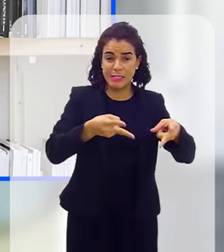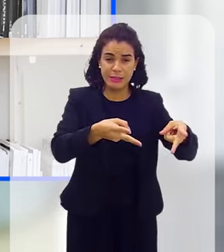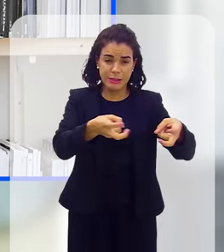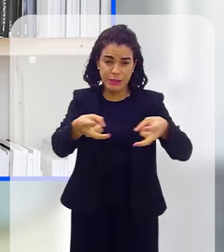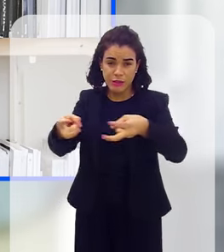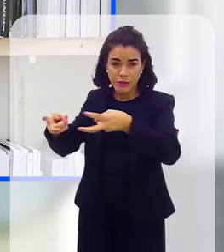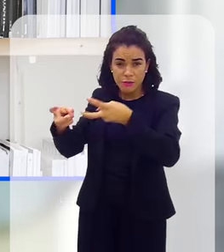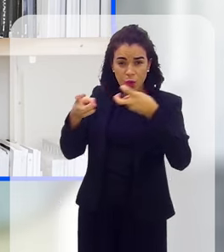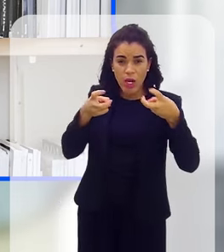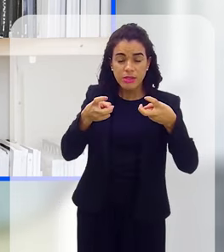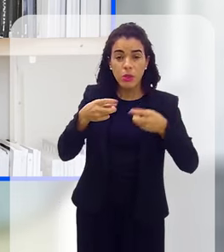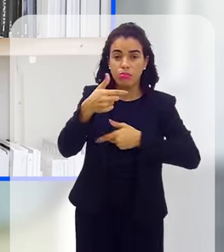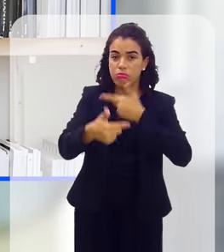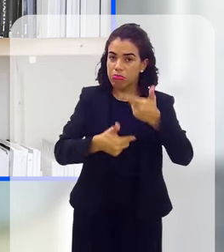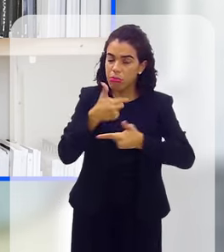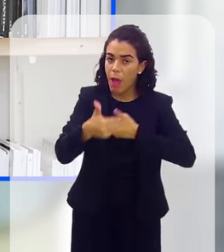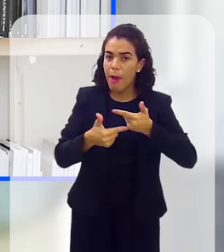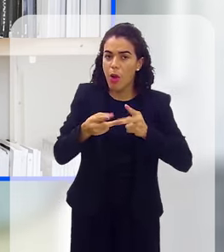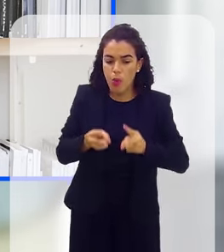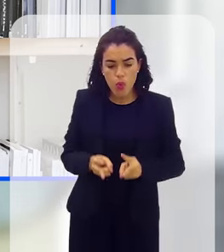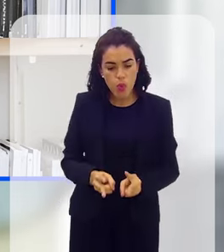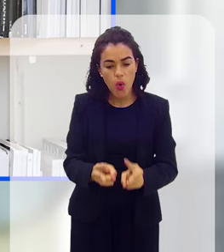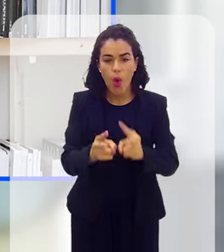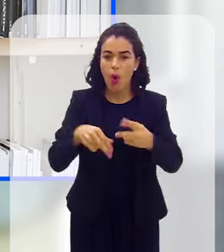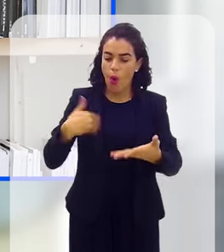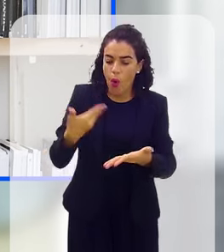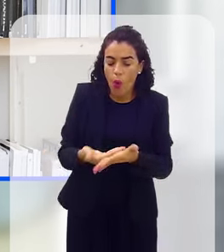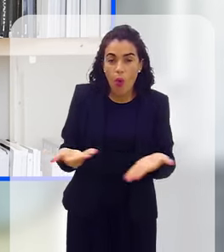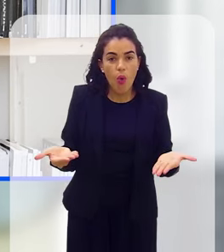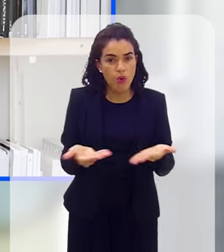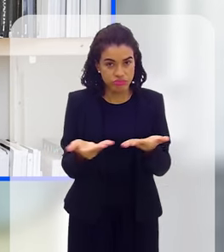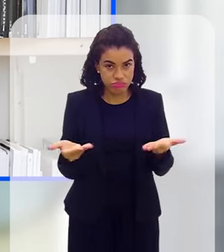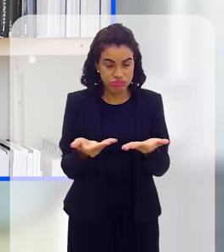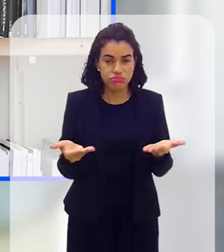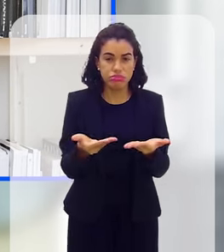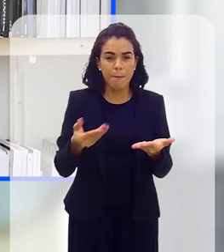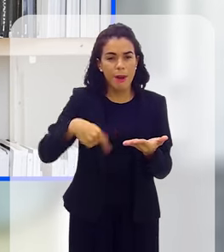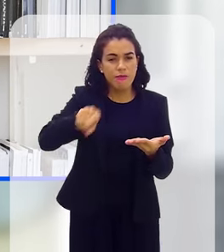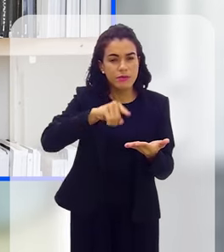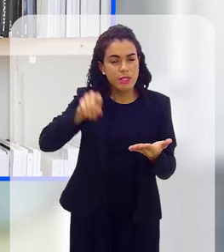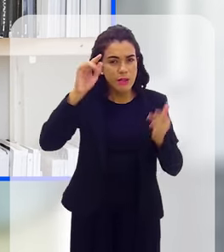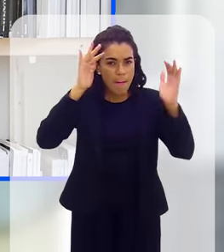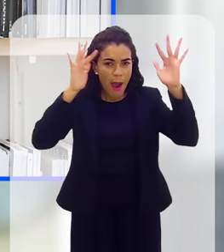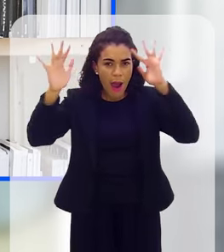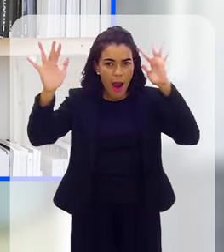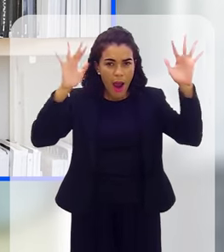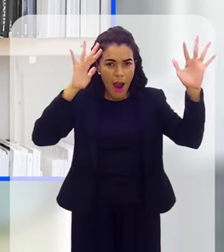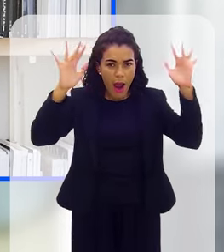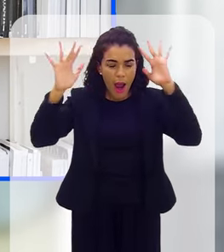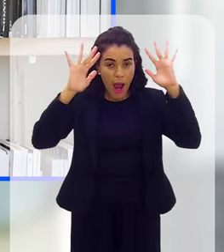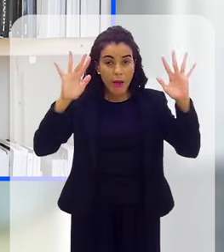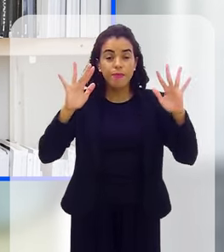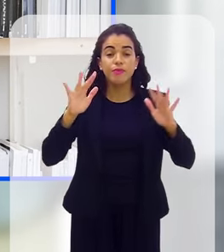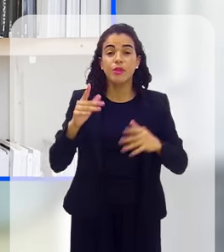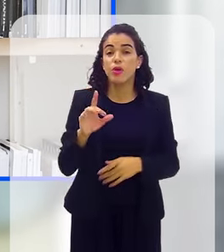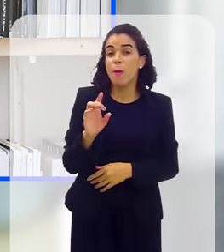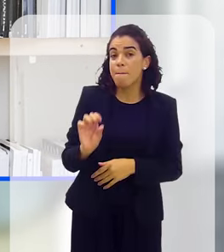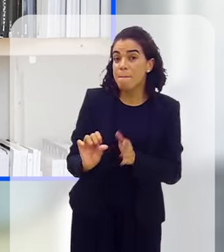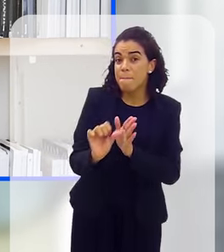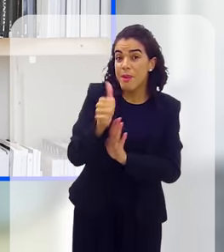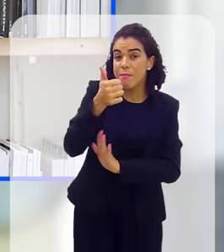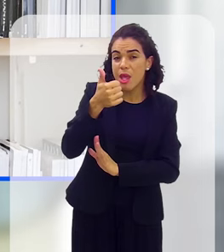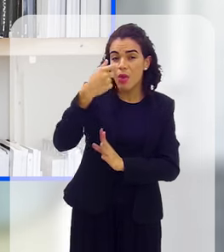trabalho ainda continua muito presente nos dias de hoje. Para se ter uma ideia do tamanho do problema, somente no primeiro